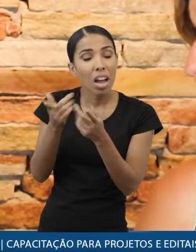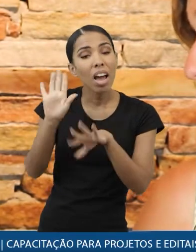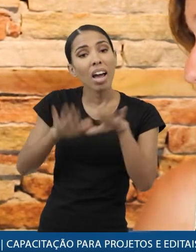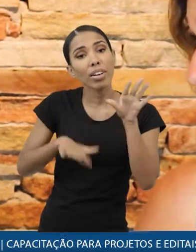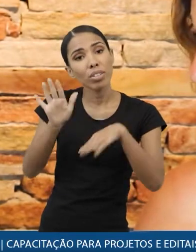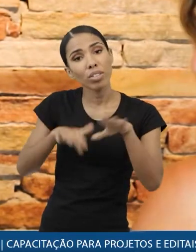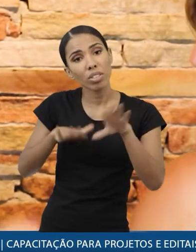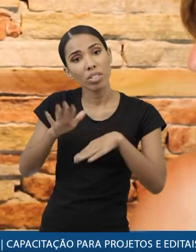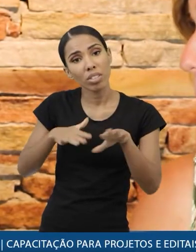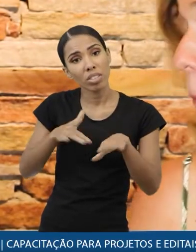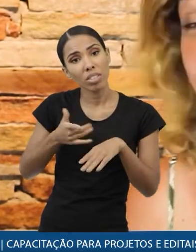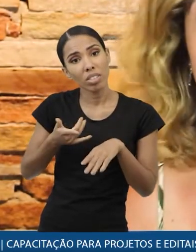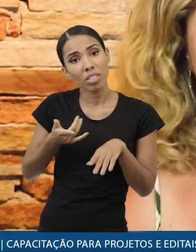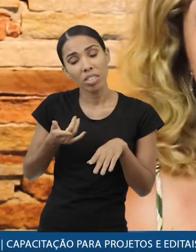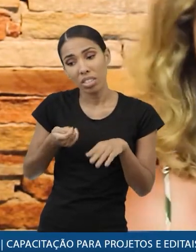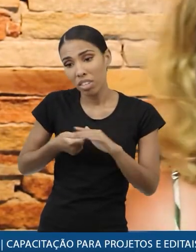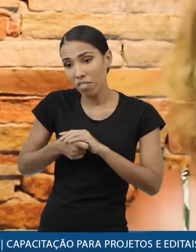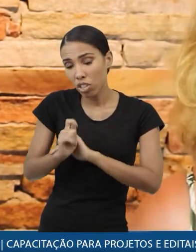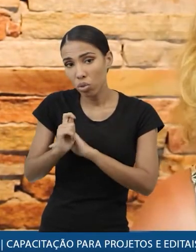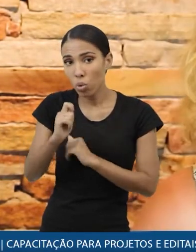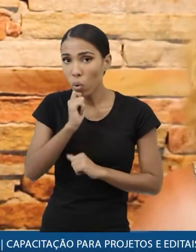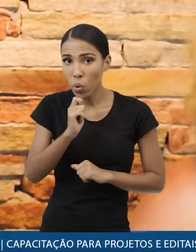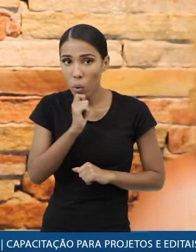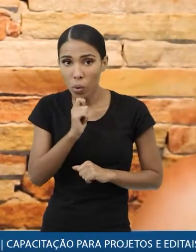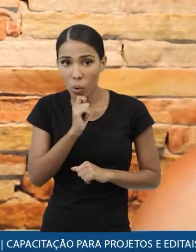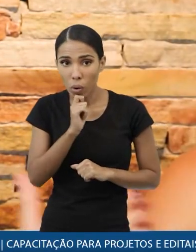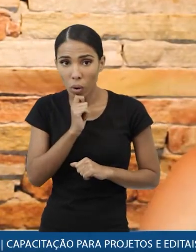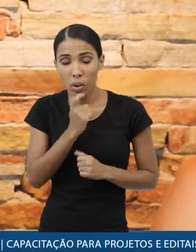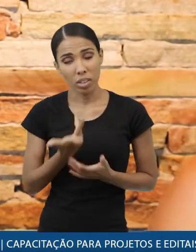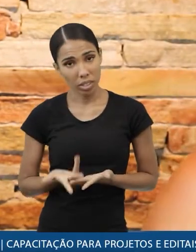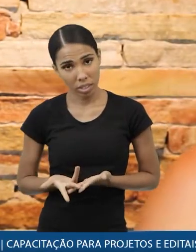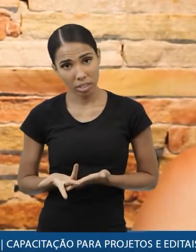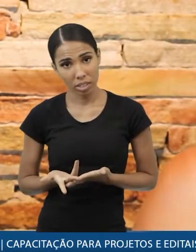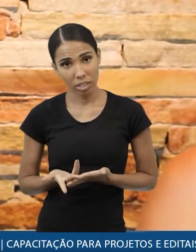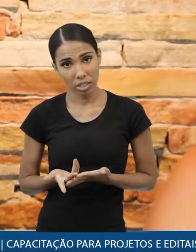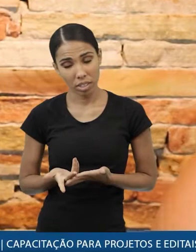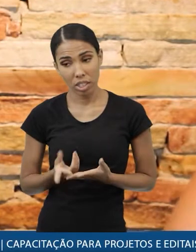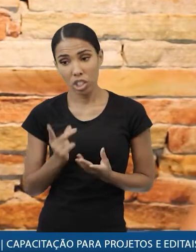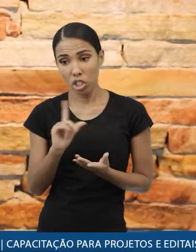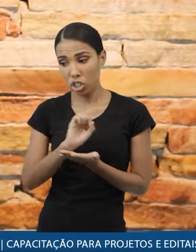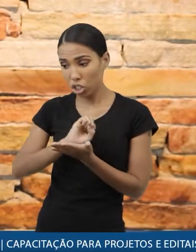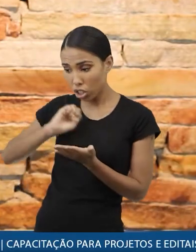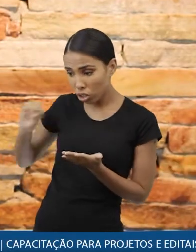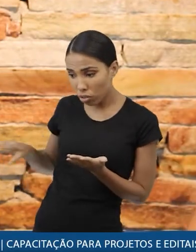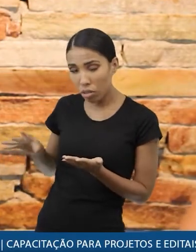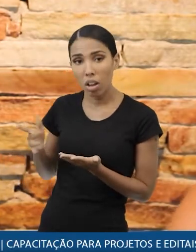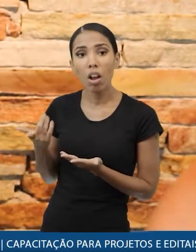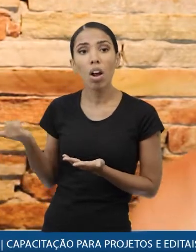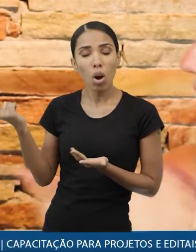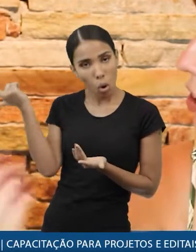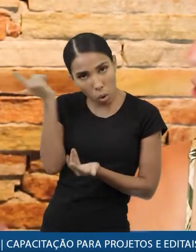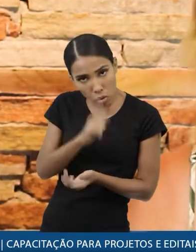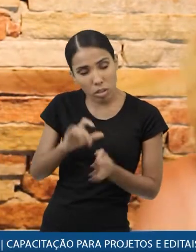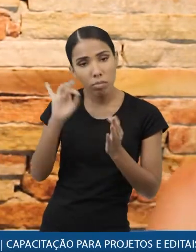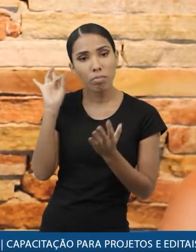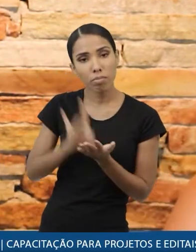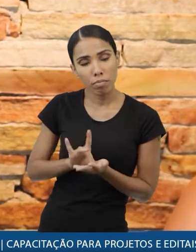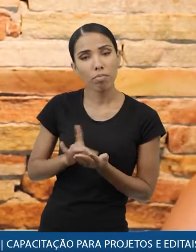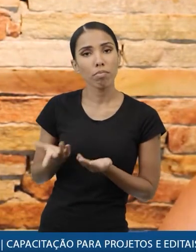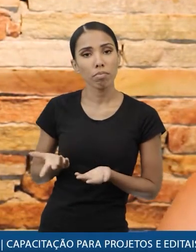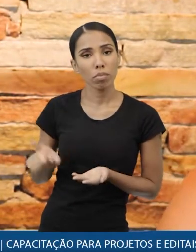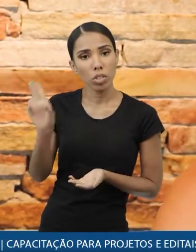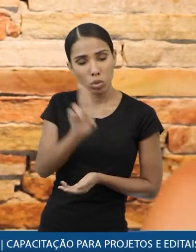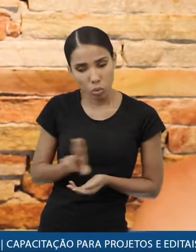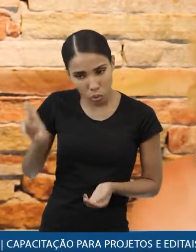investidor o proponente não tem esse dinheiro para poder botar aquele dinheiro na conta para sim e aí sim de fato